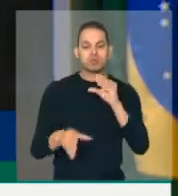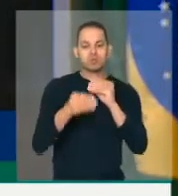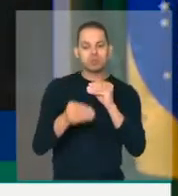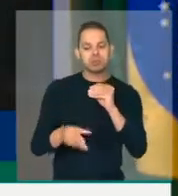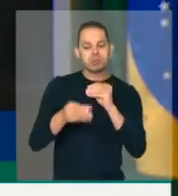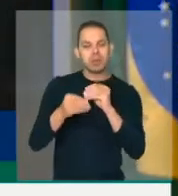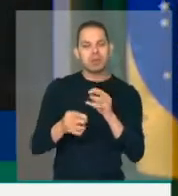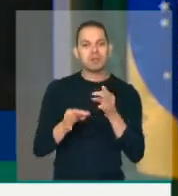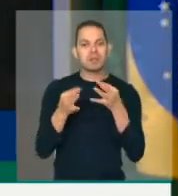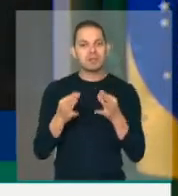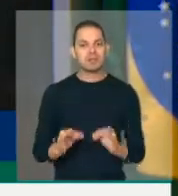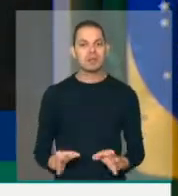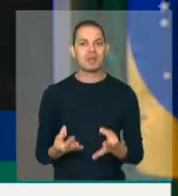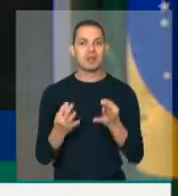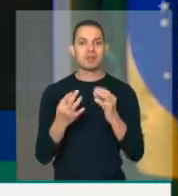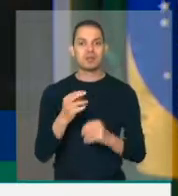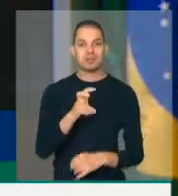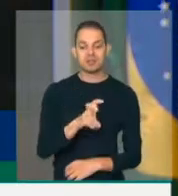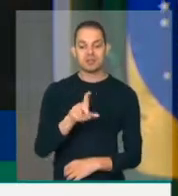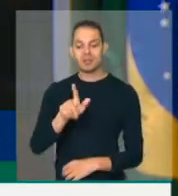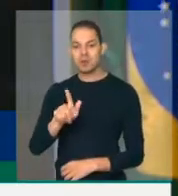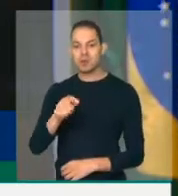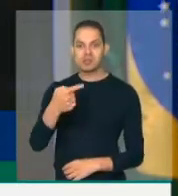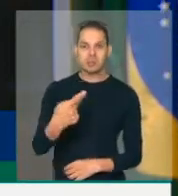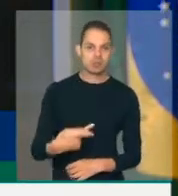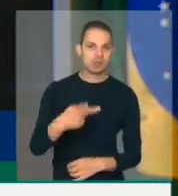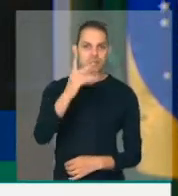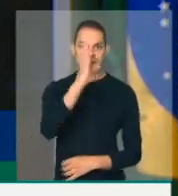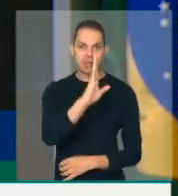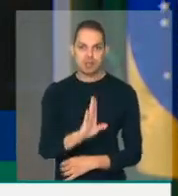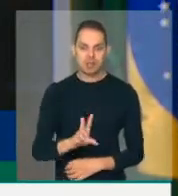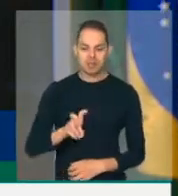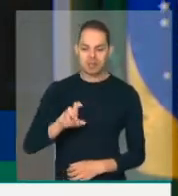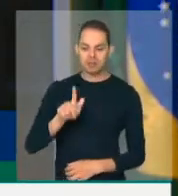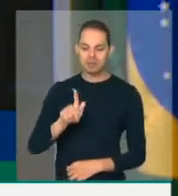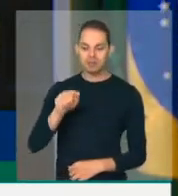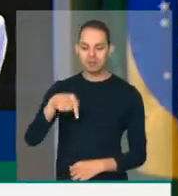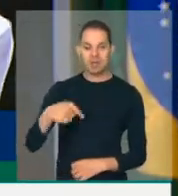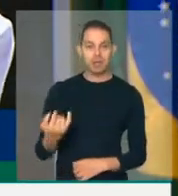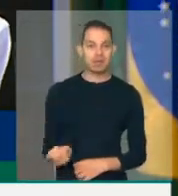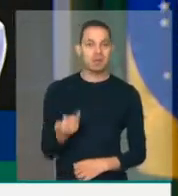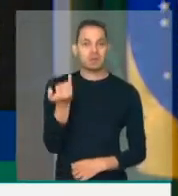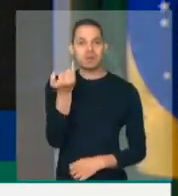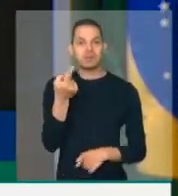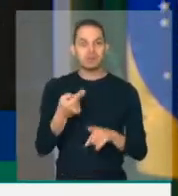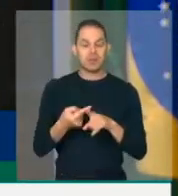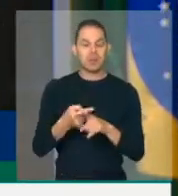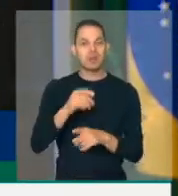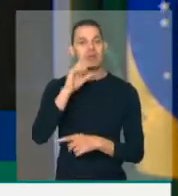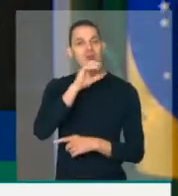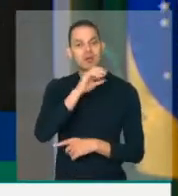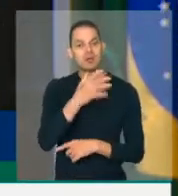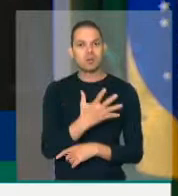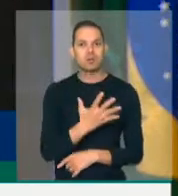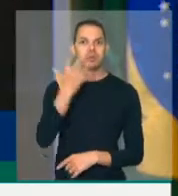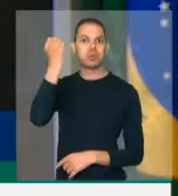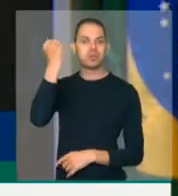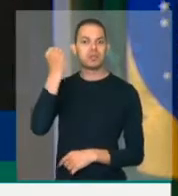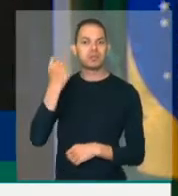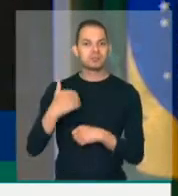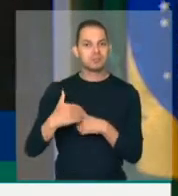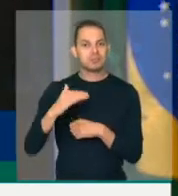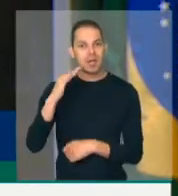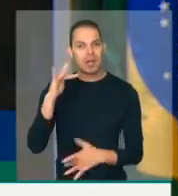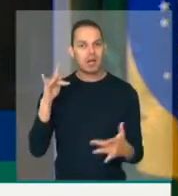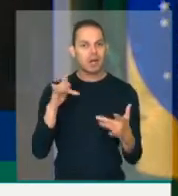tecnologia 5G no Brasil. O 5G traz como diferencial não apenas mais velocidade na